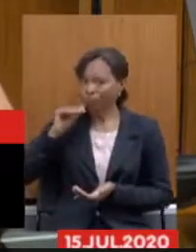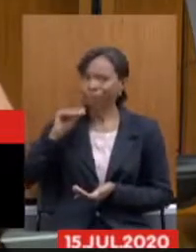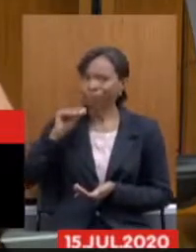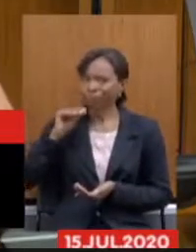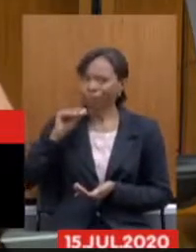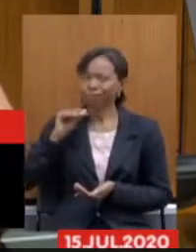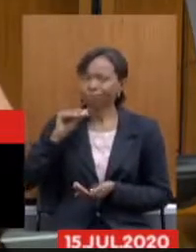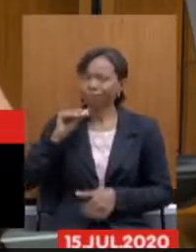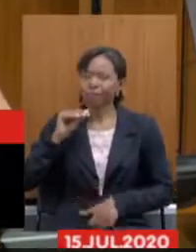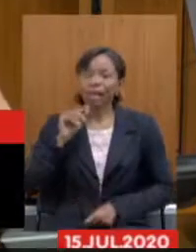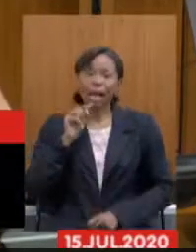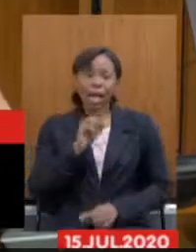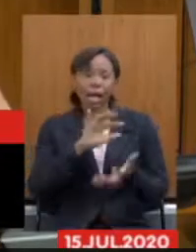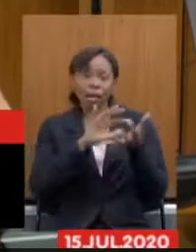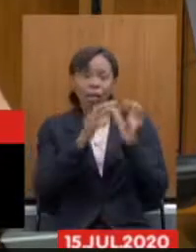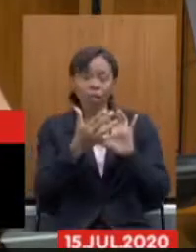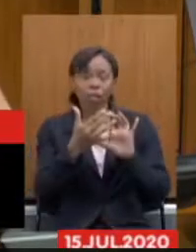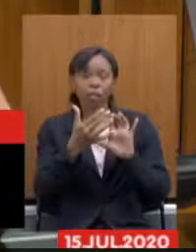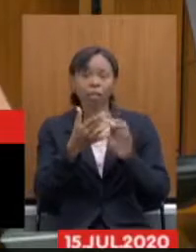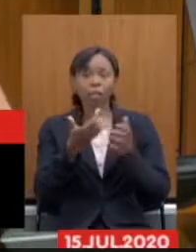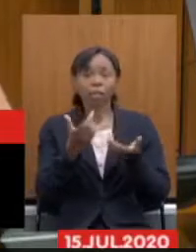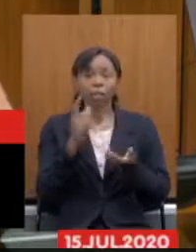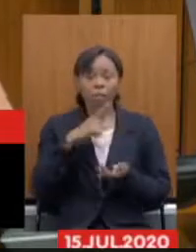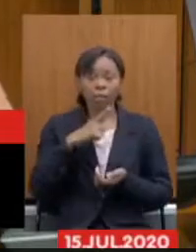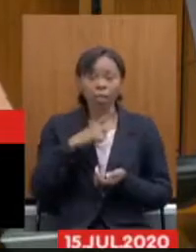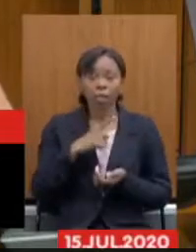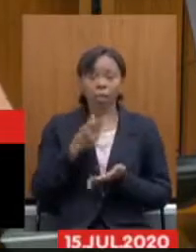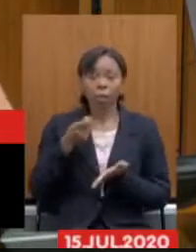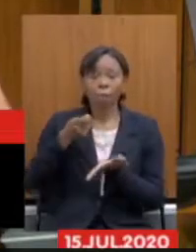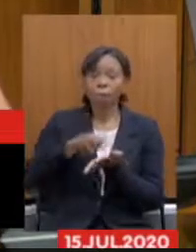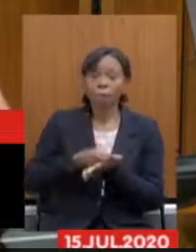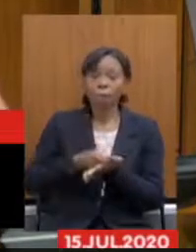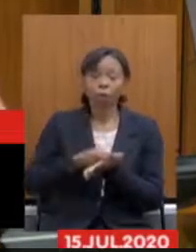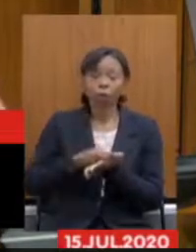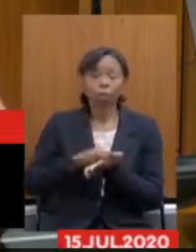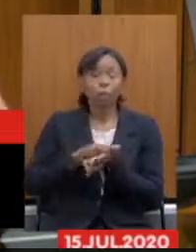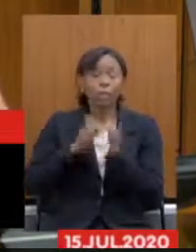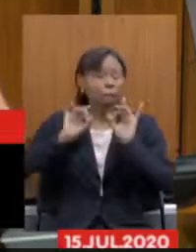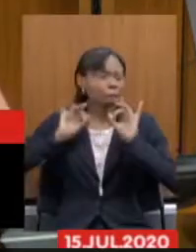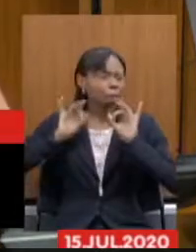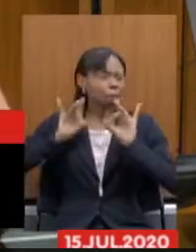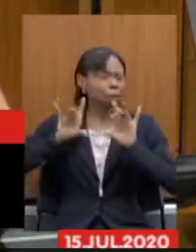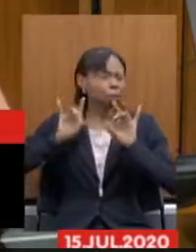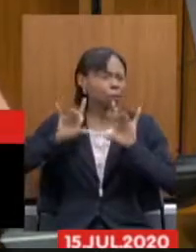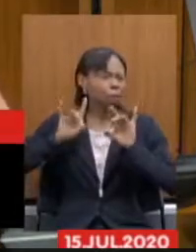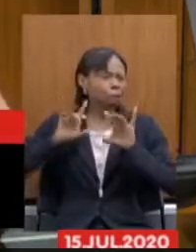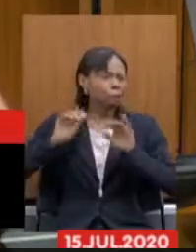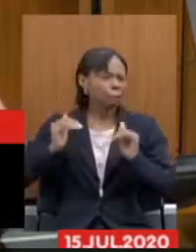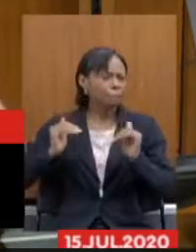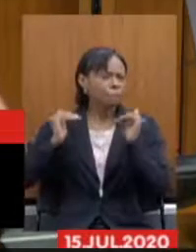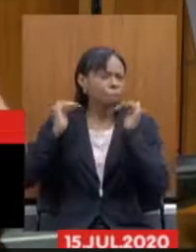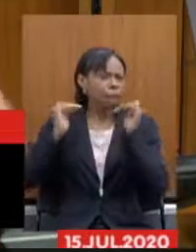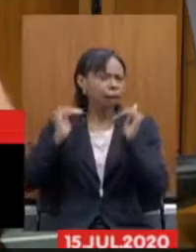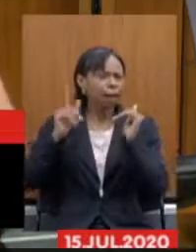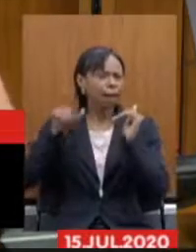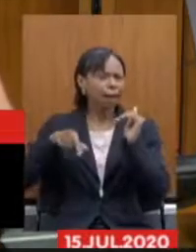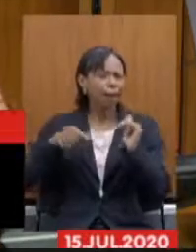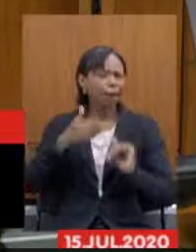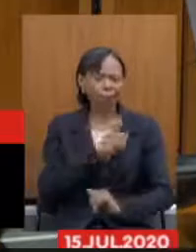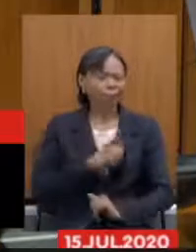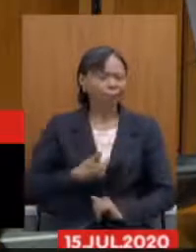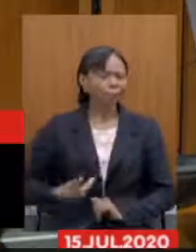ela traz uma contribuição extraordinária que na minha visão é uma carta branca é um cheque em branco para o governo